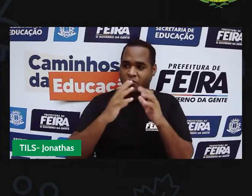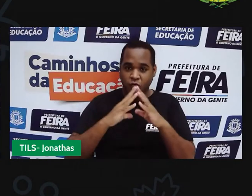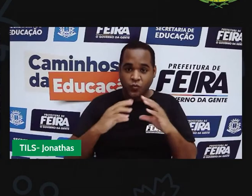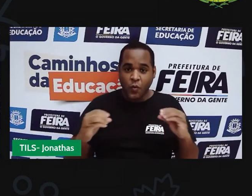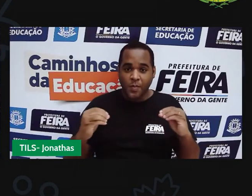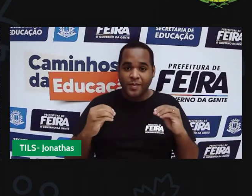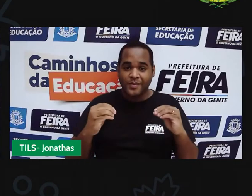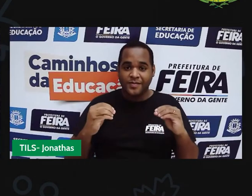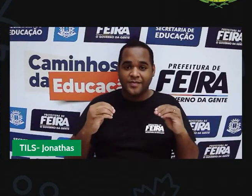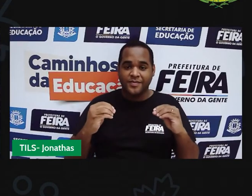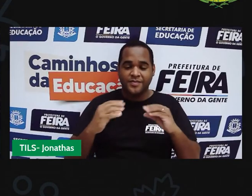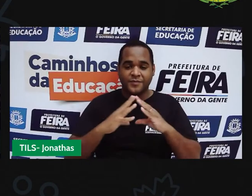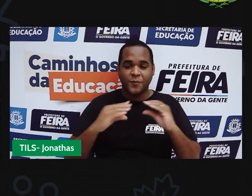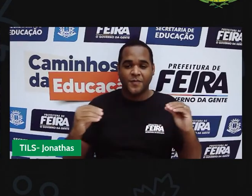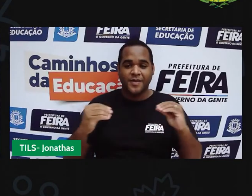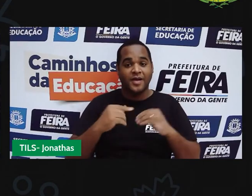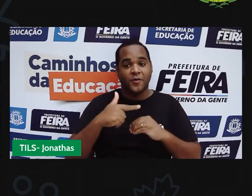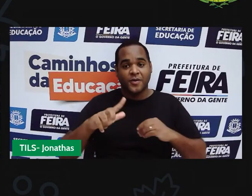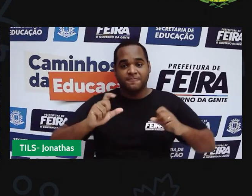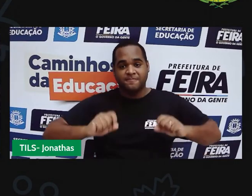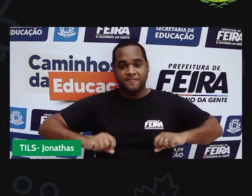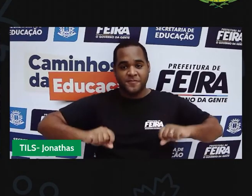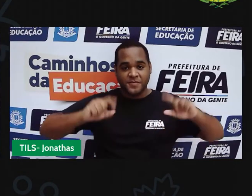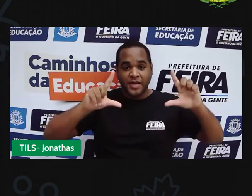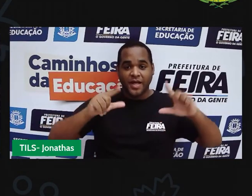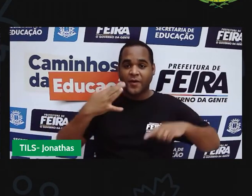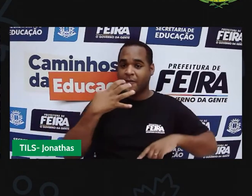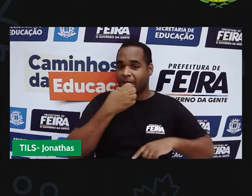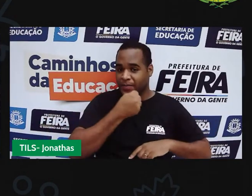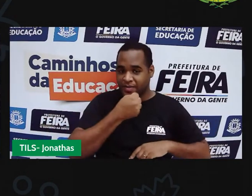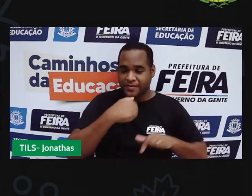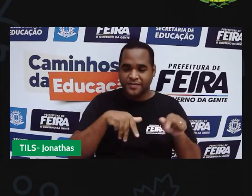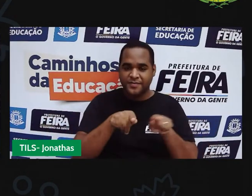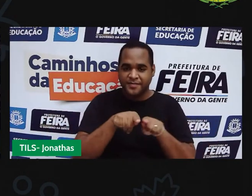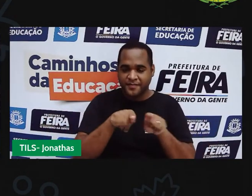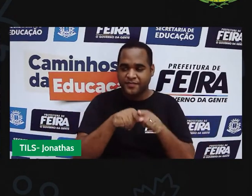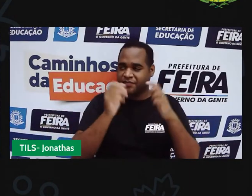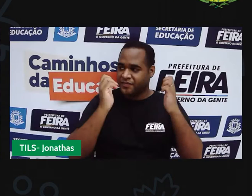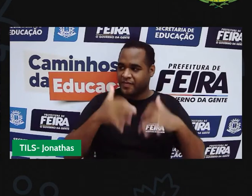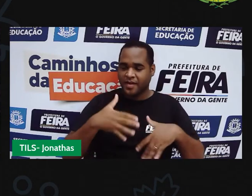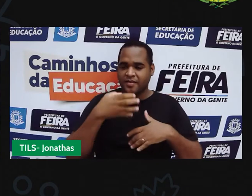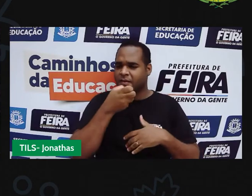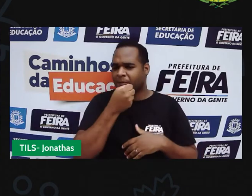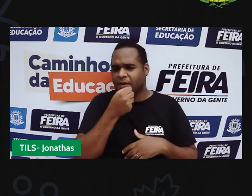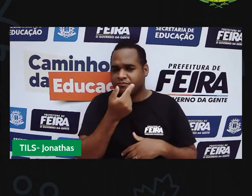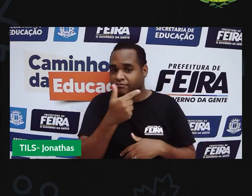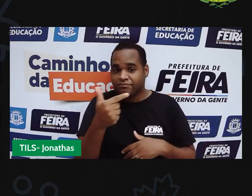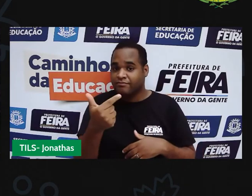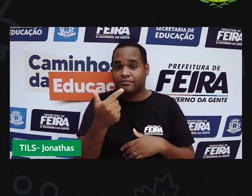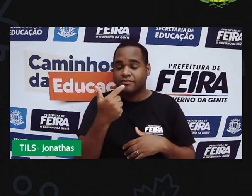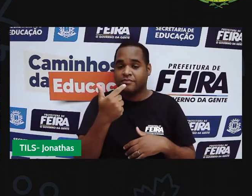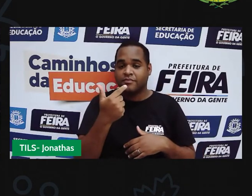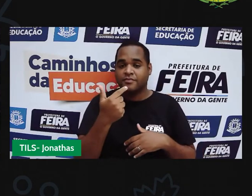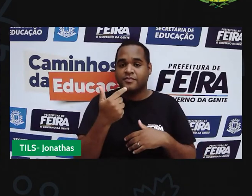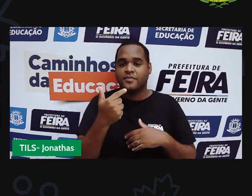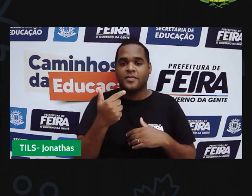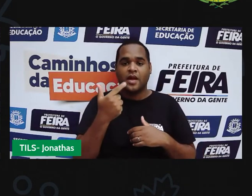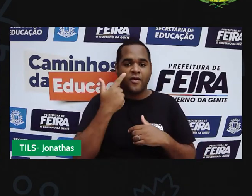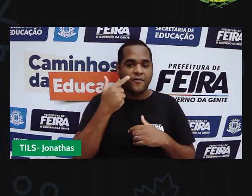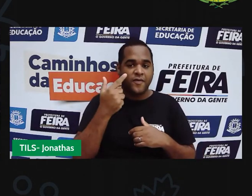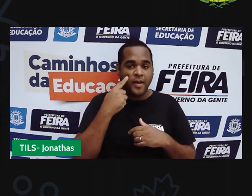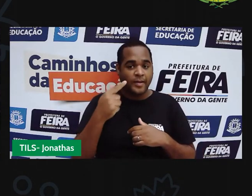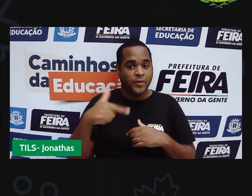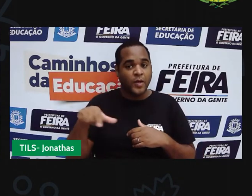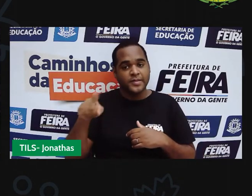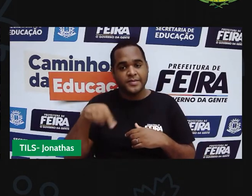some. E agora, rapidinho também, sem muita demora, a